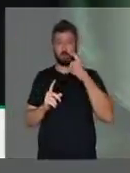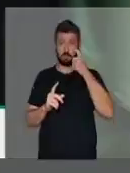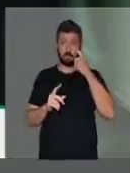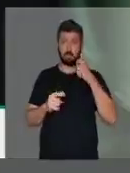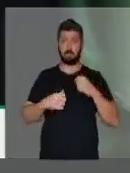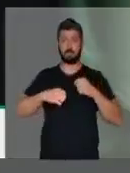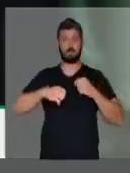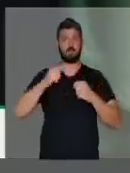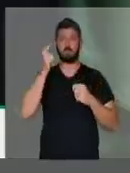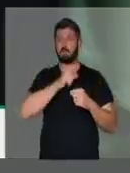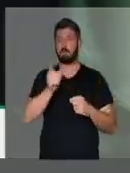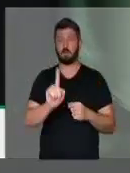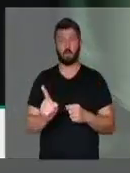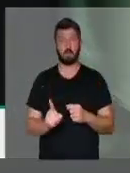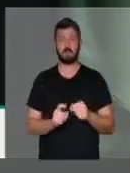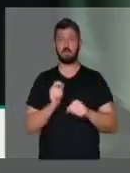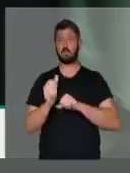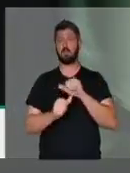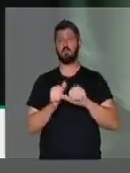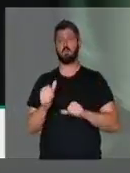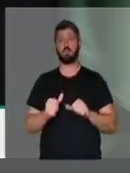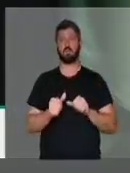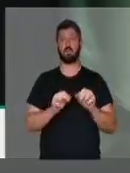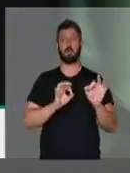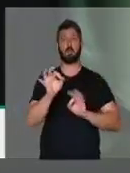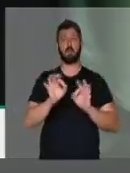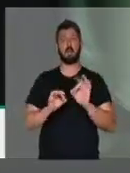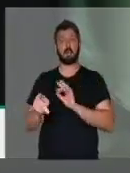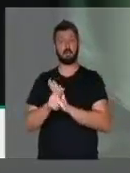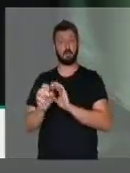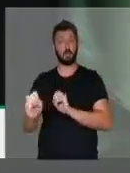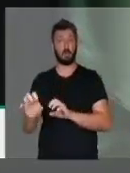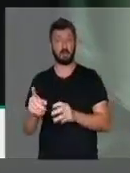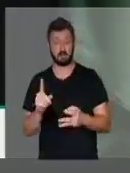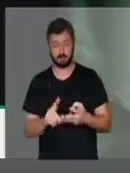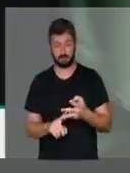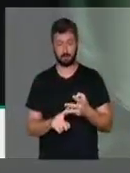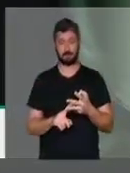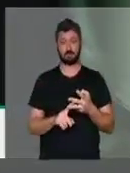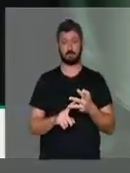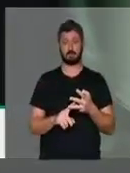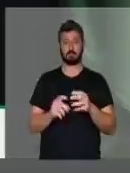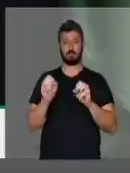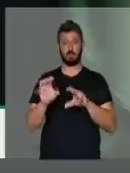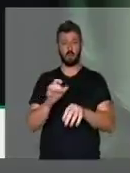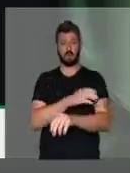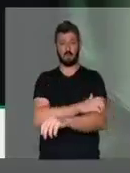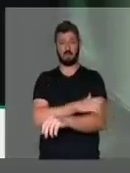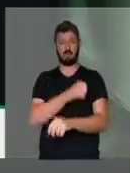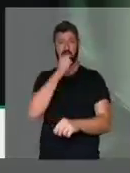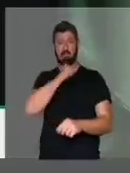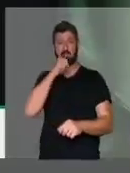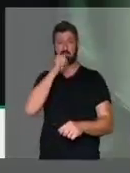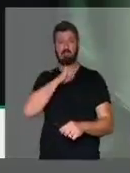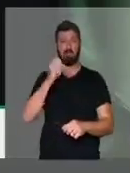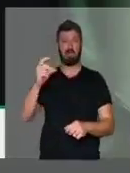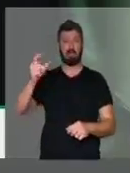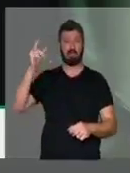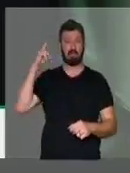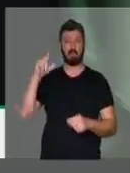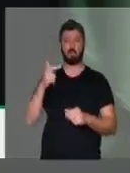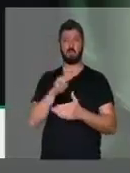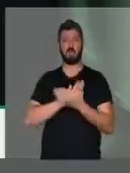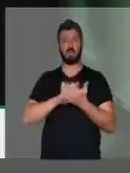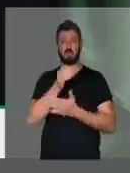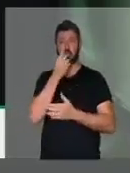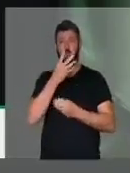Não consegue mudar o planejamento da educação, uma educação arcaica, que não